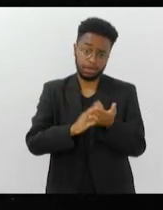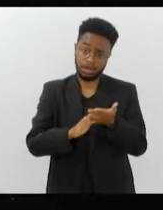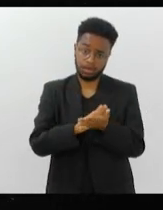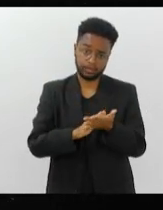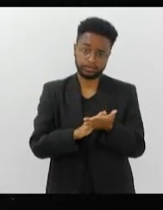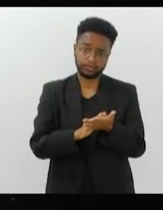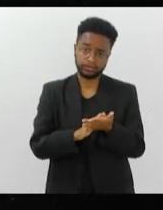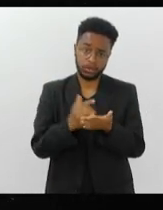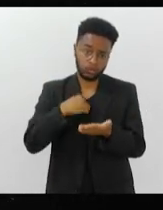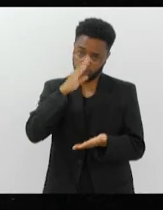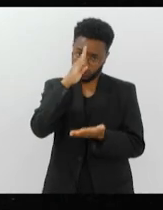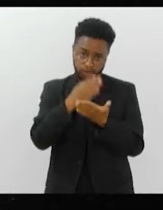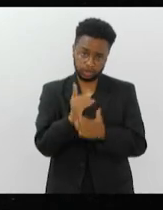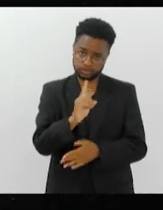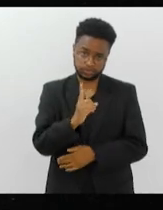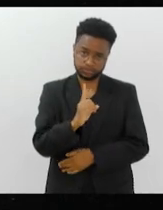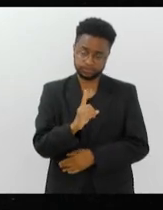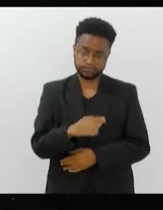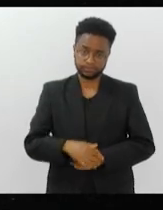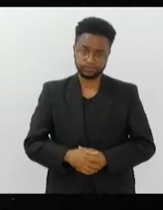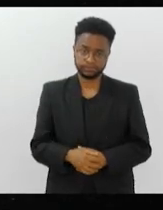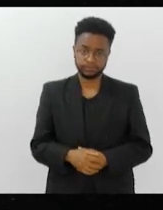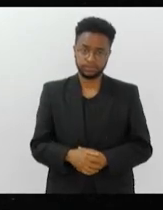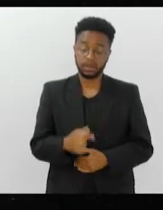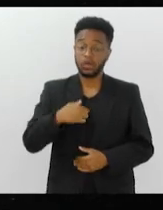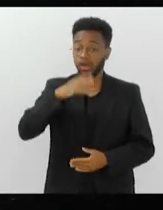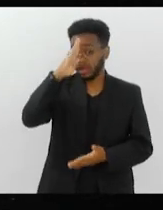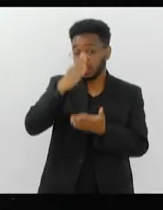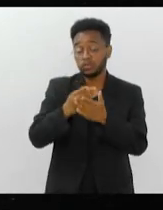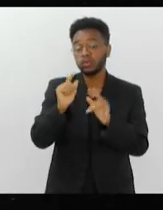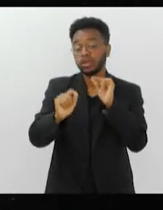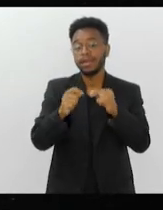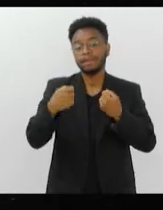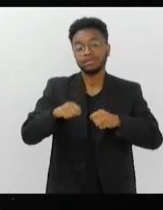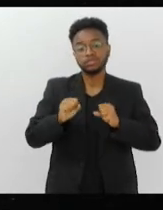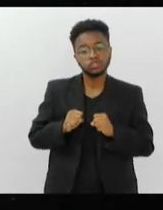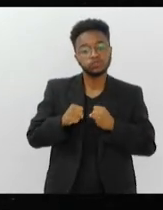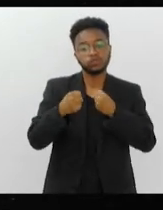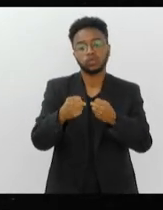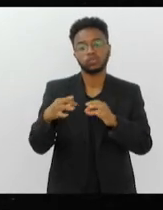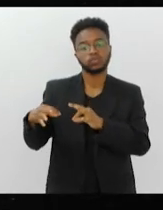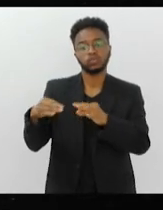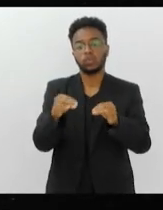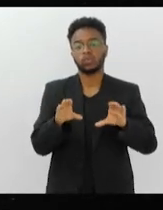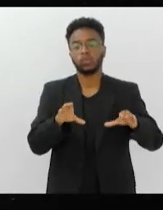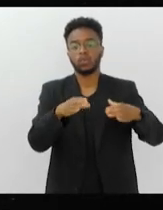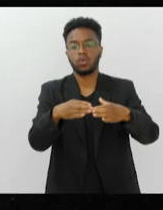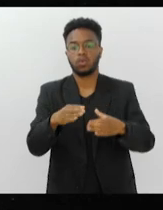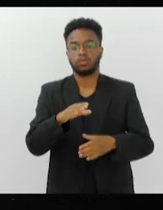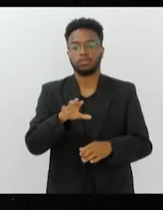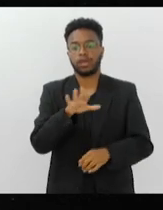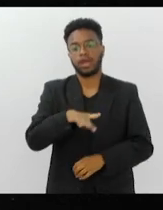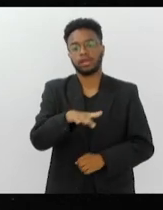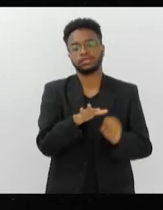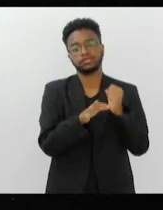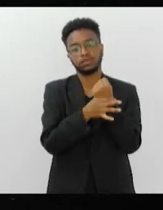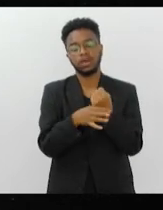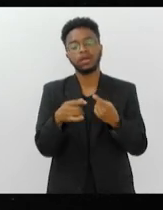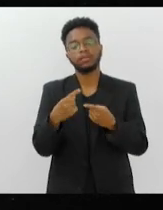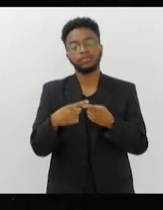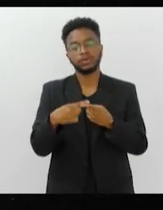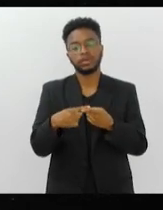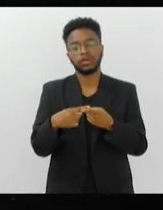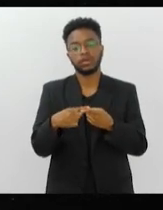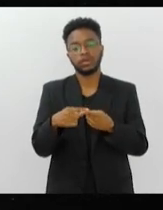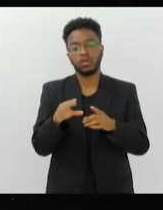não acredito nisso, acredito que tem que ter o engajamento de todas as Forças de Segurança, porque eu acho que as Forças